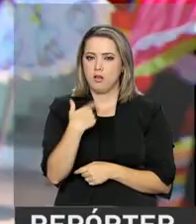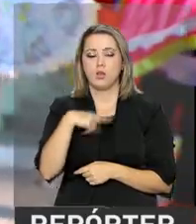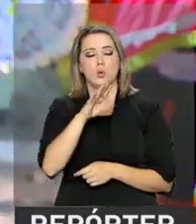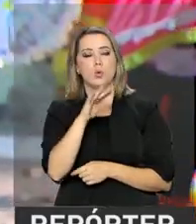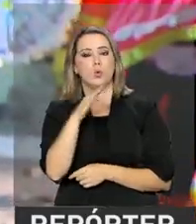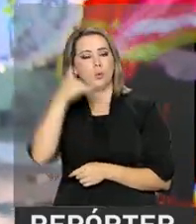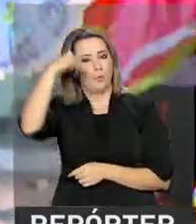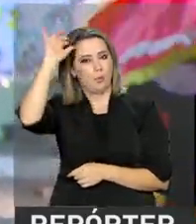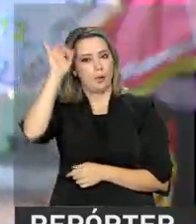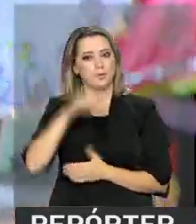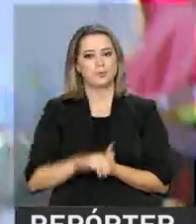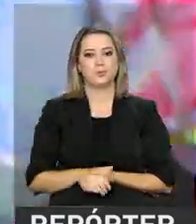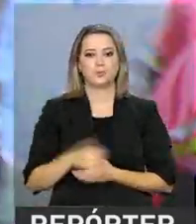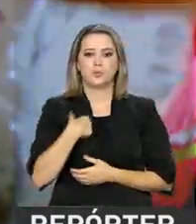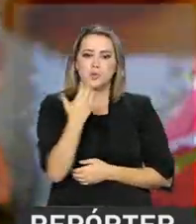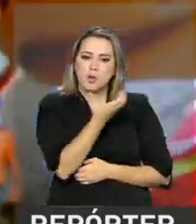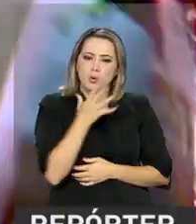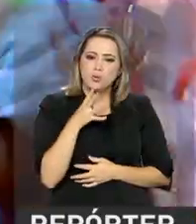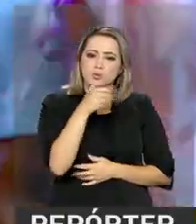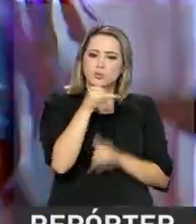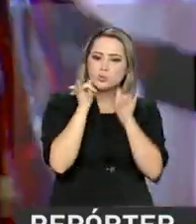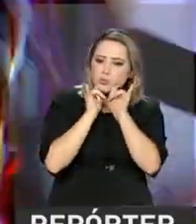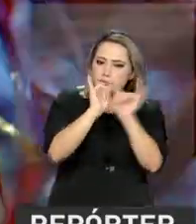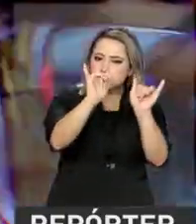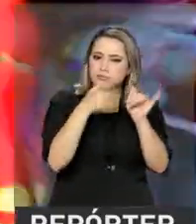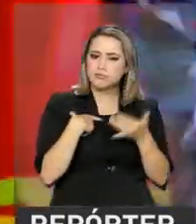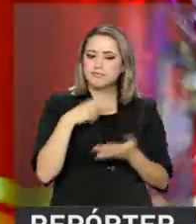agora, para todo mundo de Arco Verde.